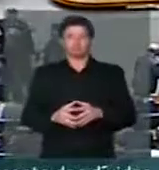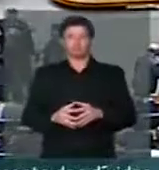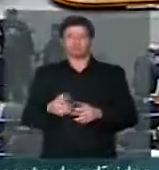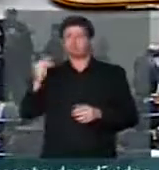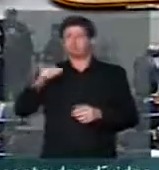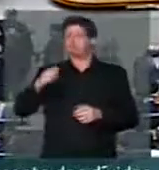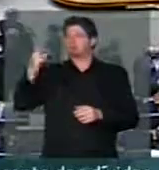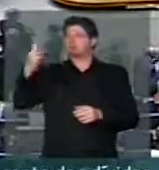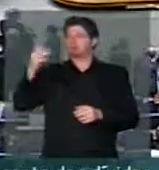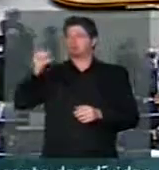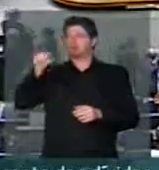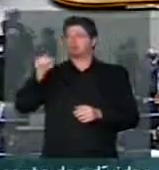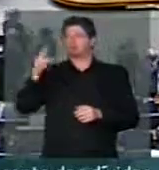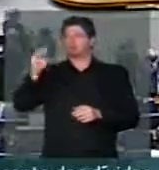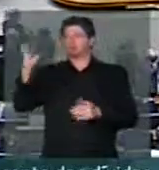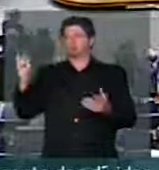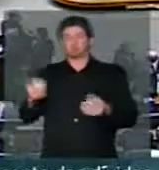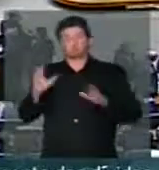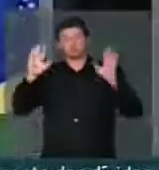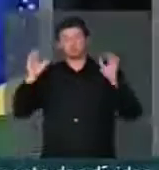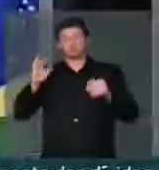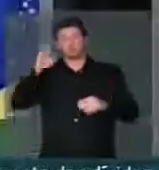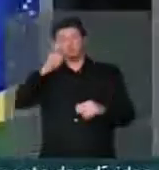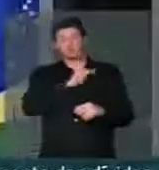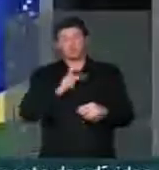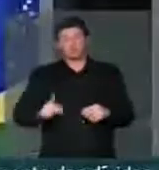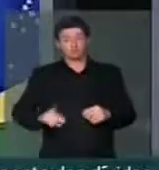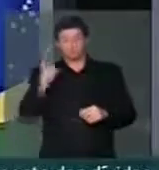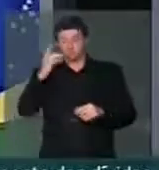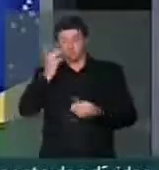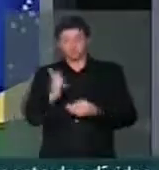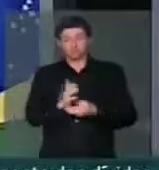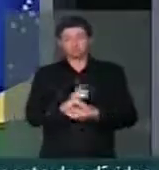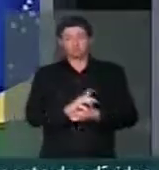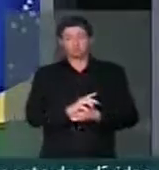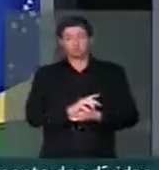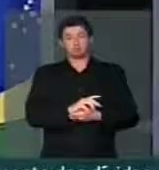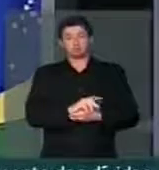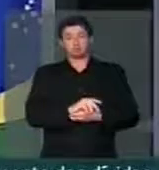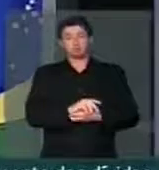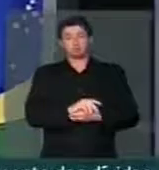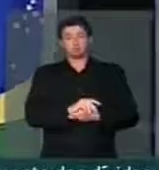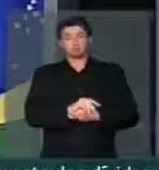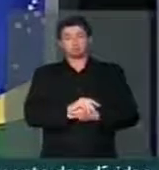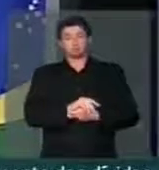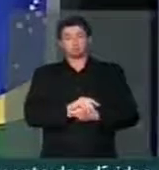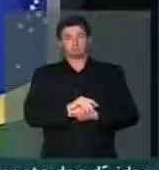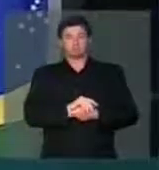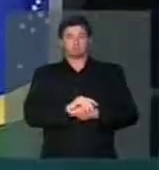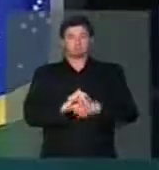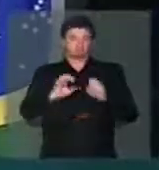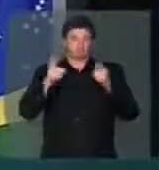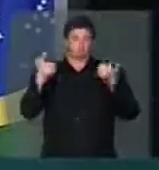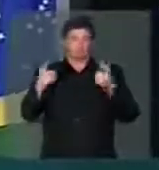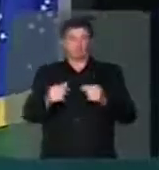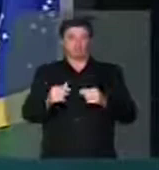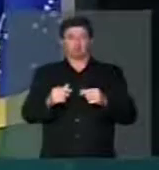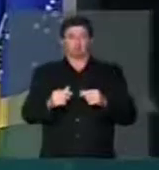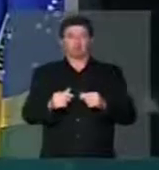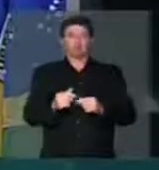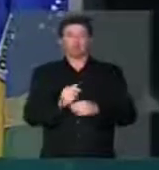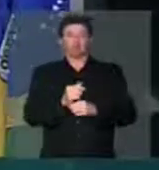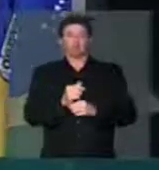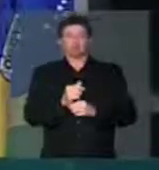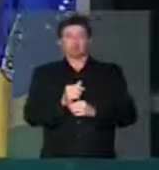Senhor presidente, senhores deputados, naturalmente que a fala